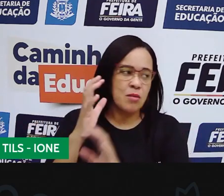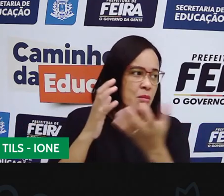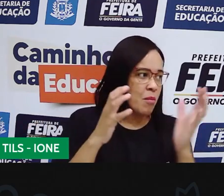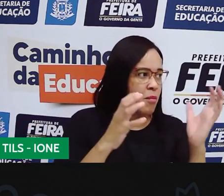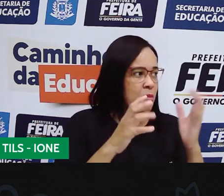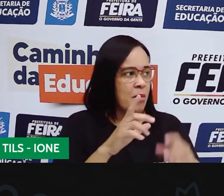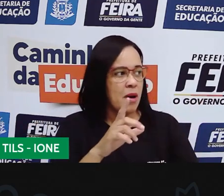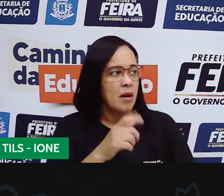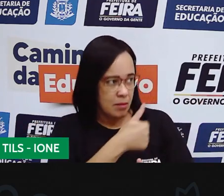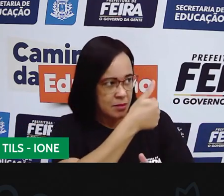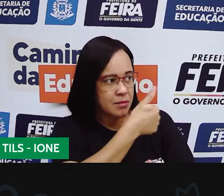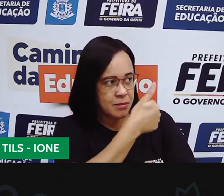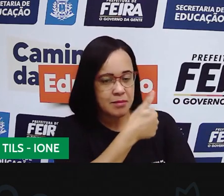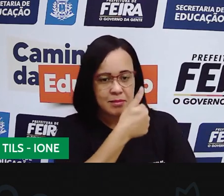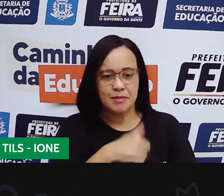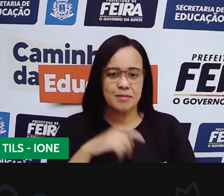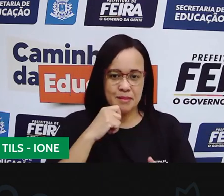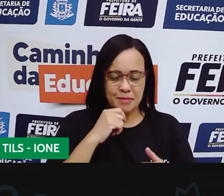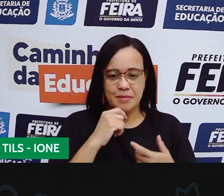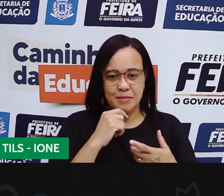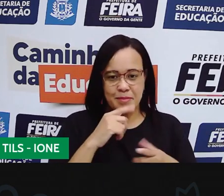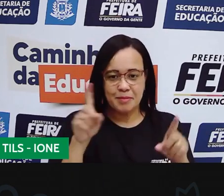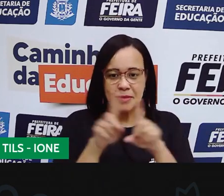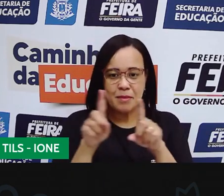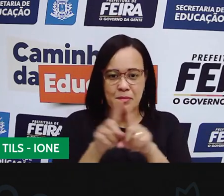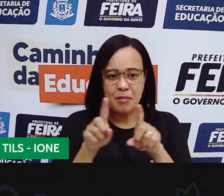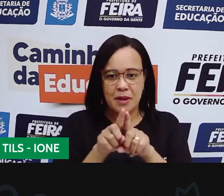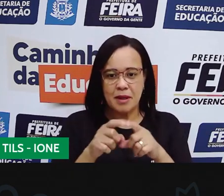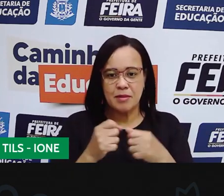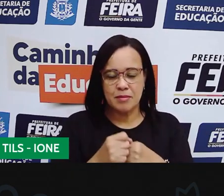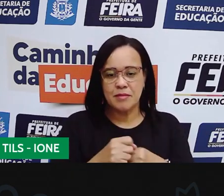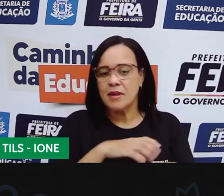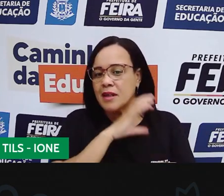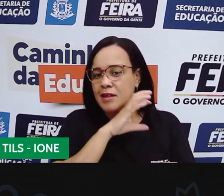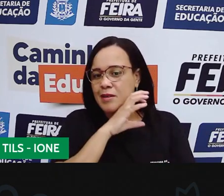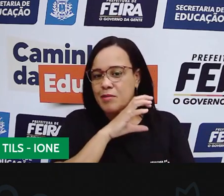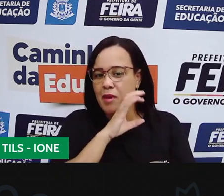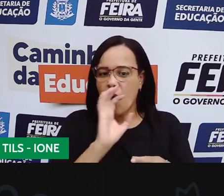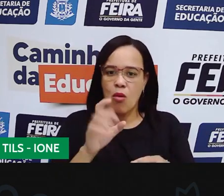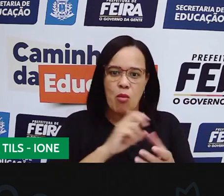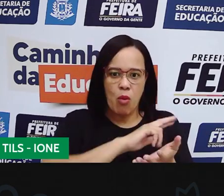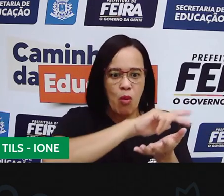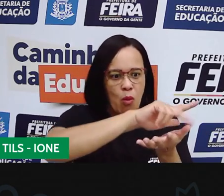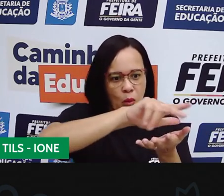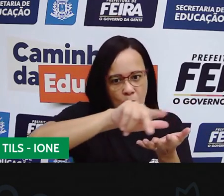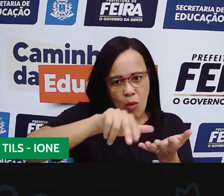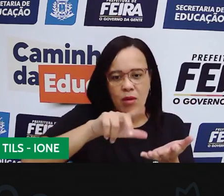gente vê na mata. Agora, criançada, eu vou